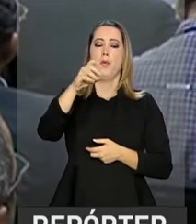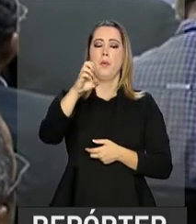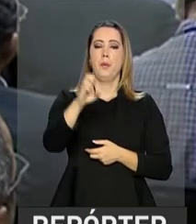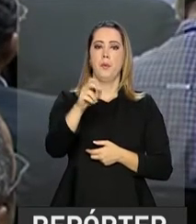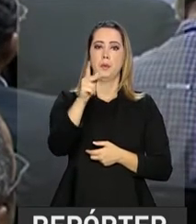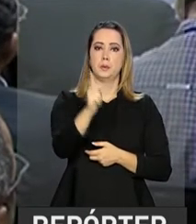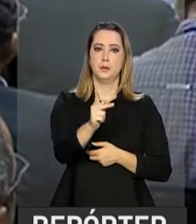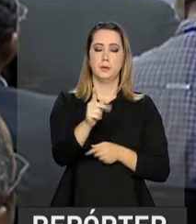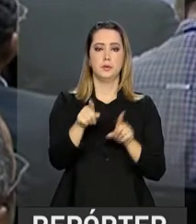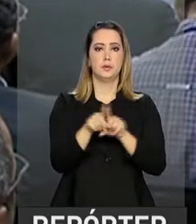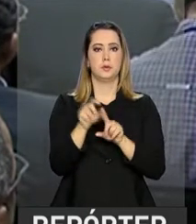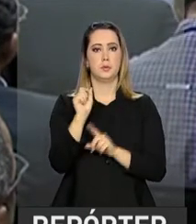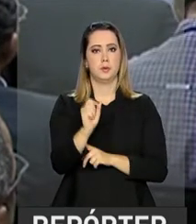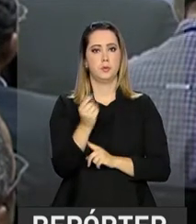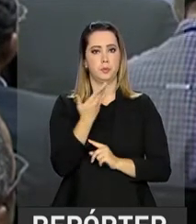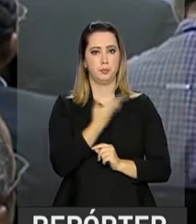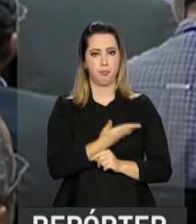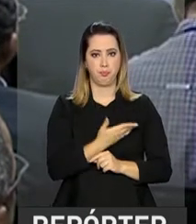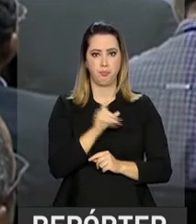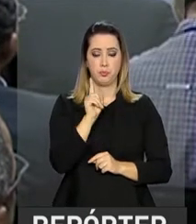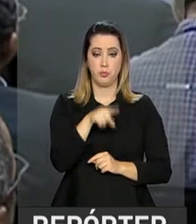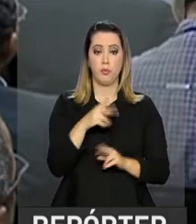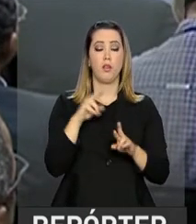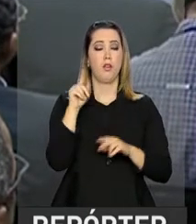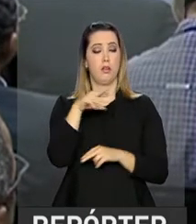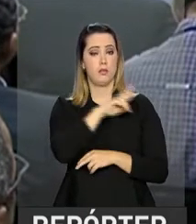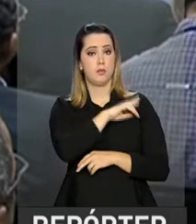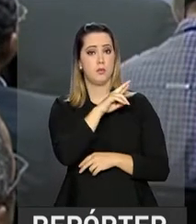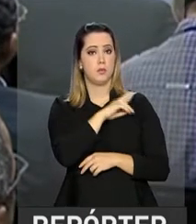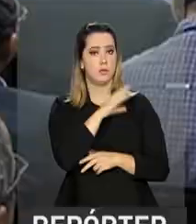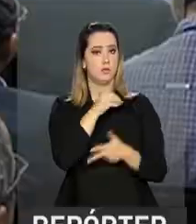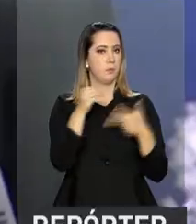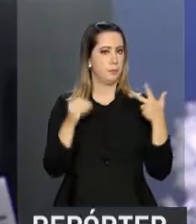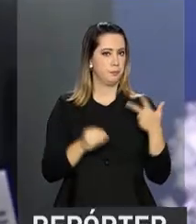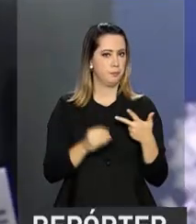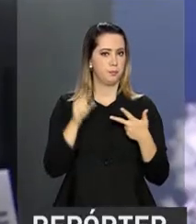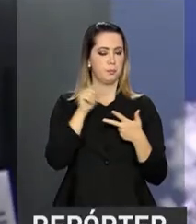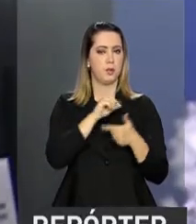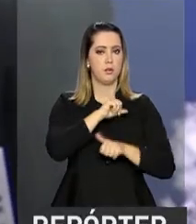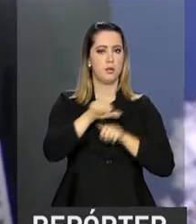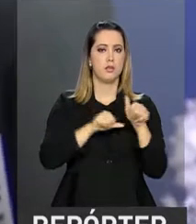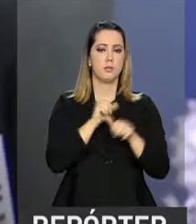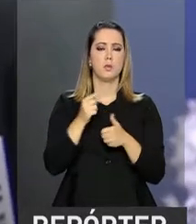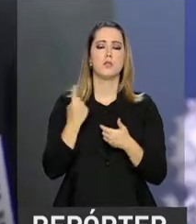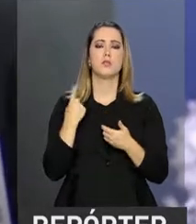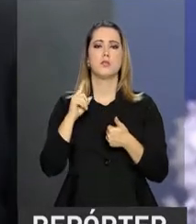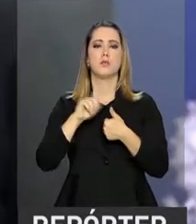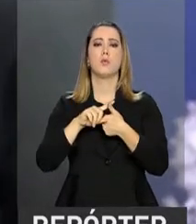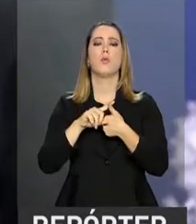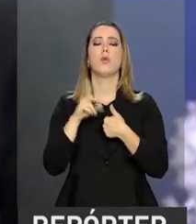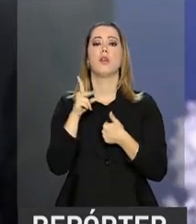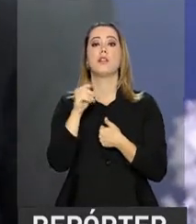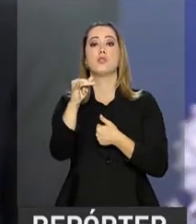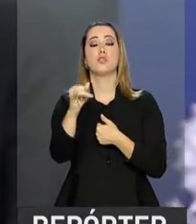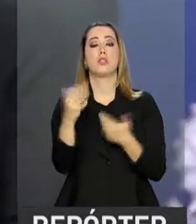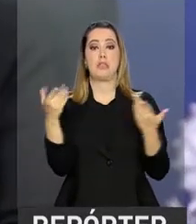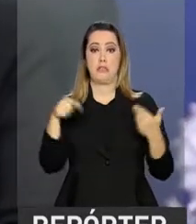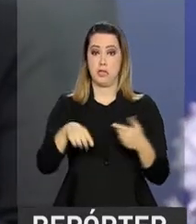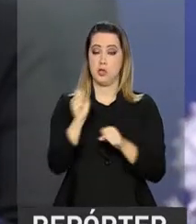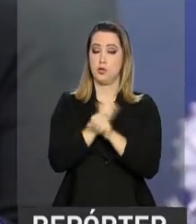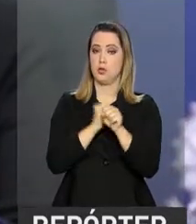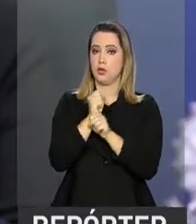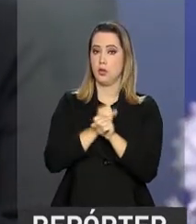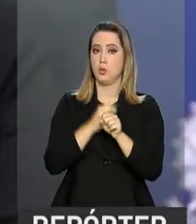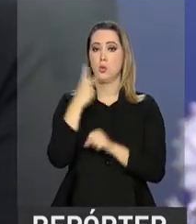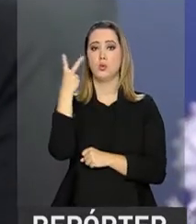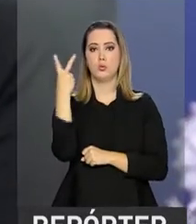Educacionais, Anísio Teixeira, o INEP, responsável pelo Enem. Entre as mudanças estão os dias do exame. Neste ano, as provas